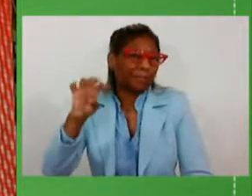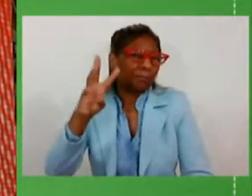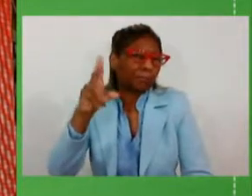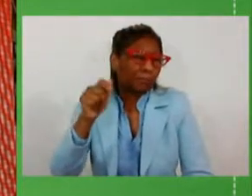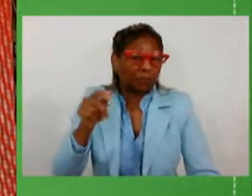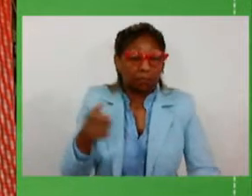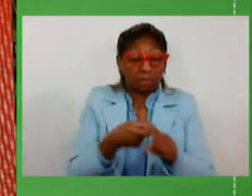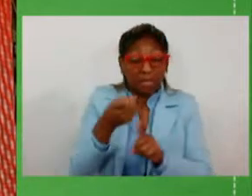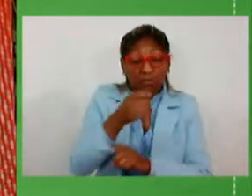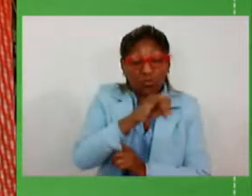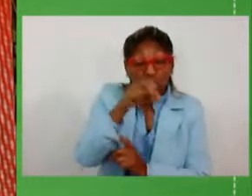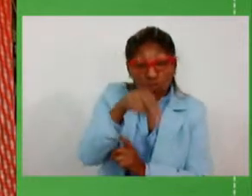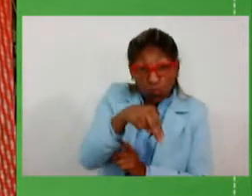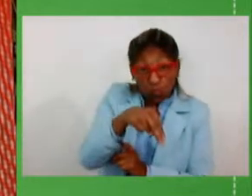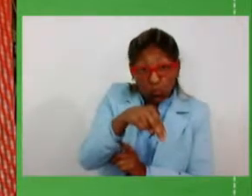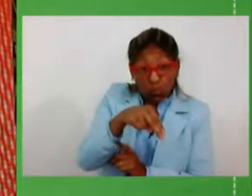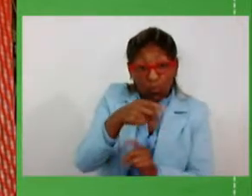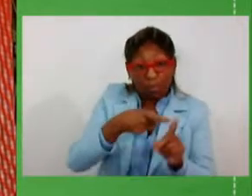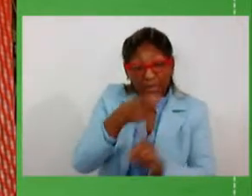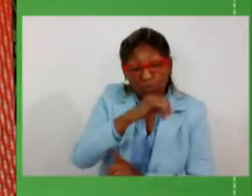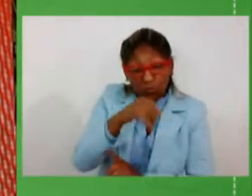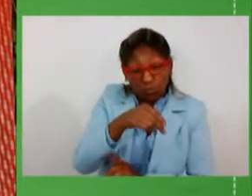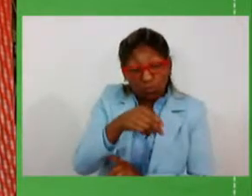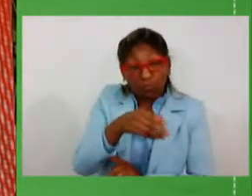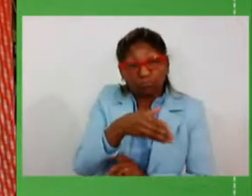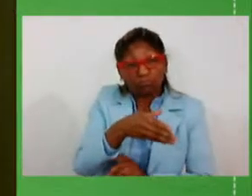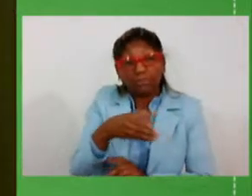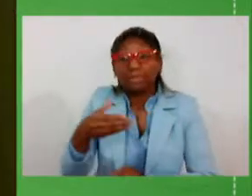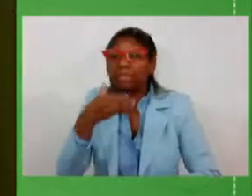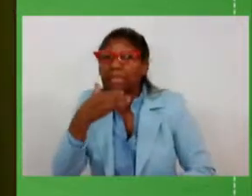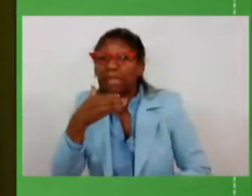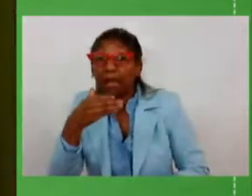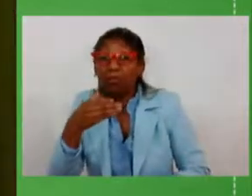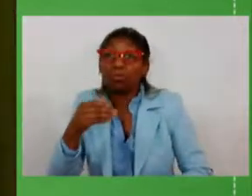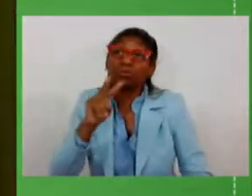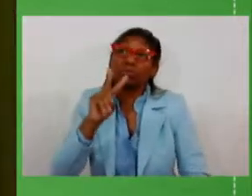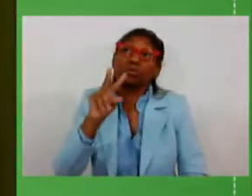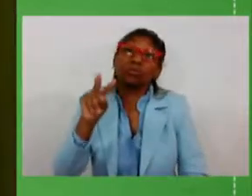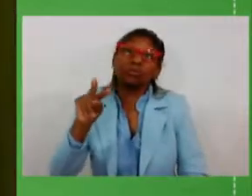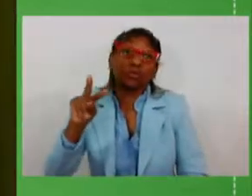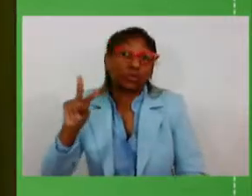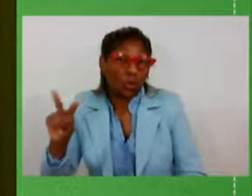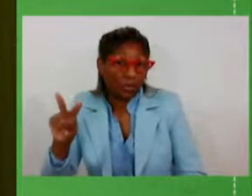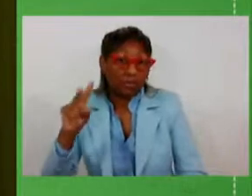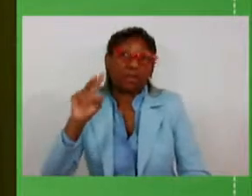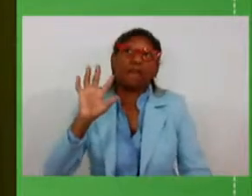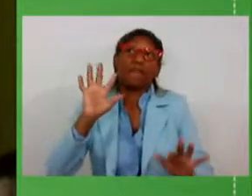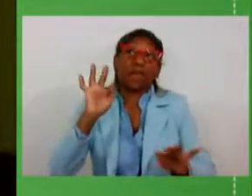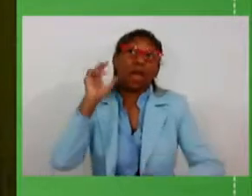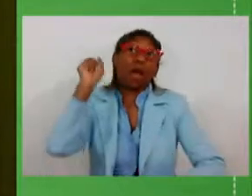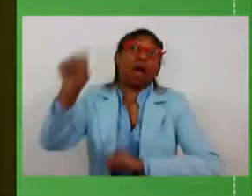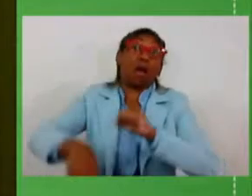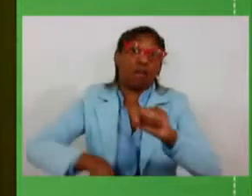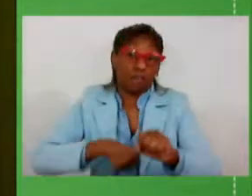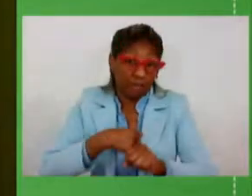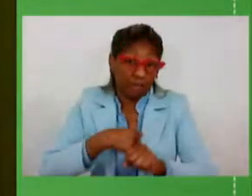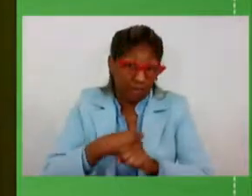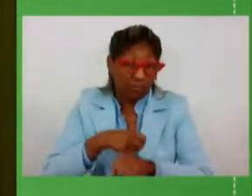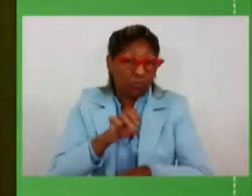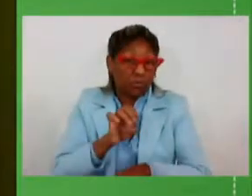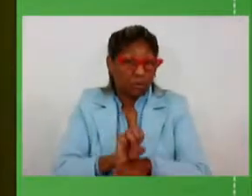este mês corrente, e dezembro de 2022. Até o final do ano que vem, o Estado pretende investir 1